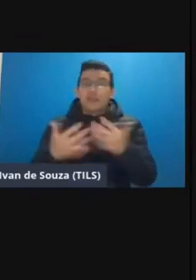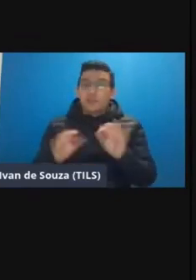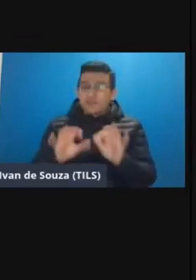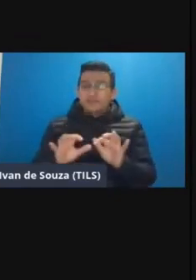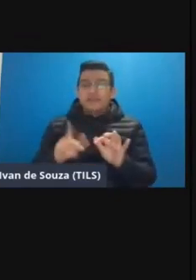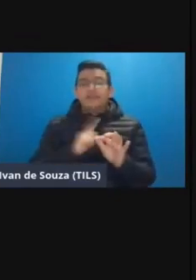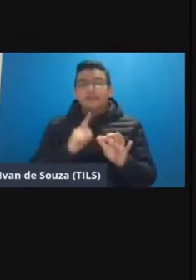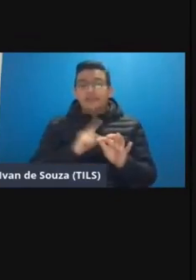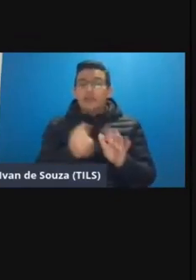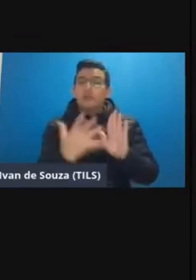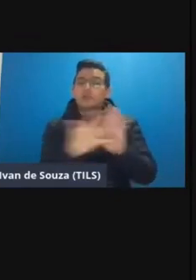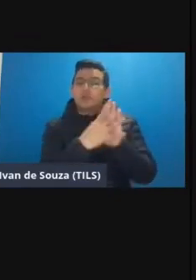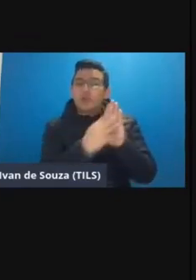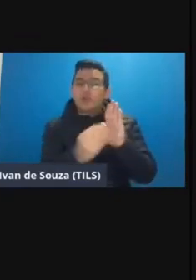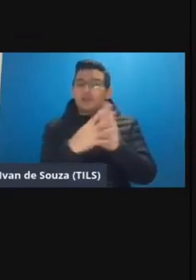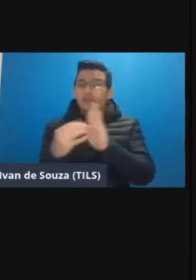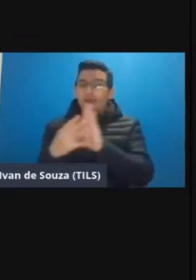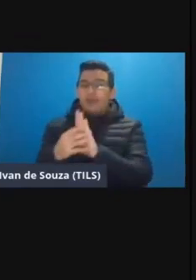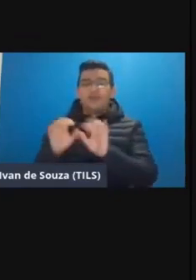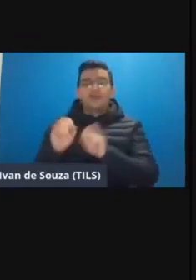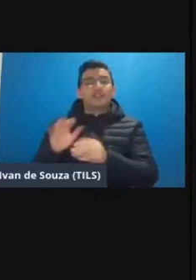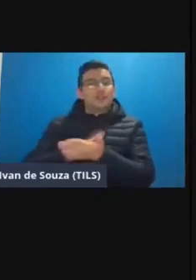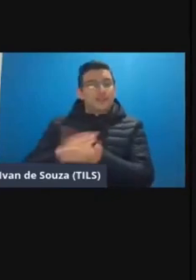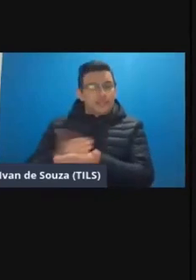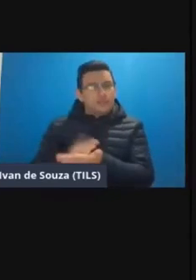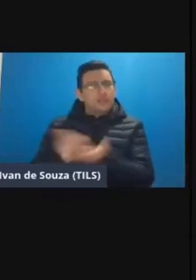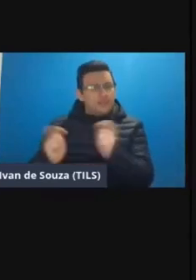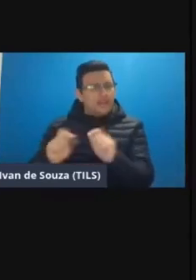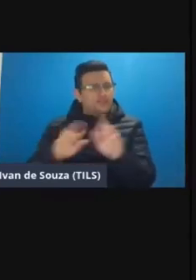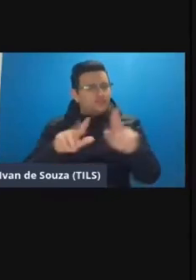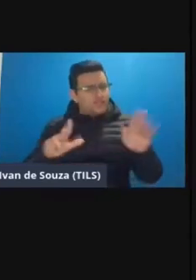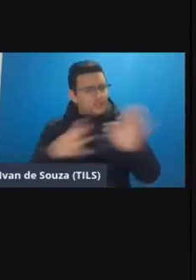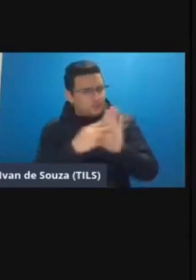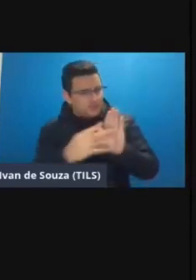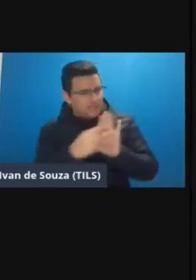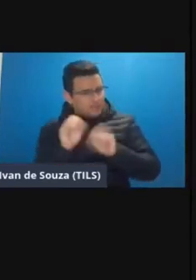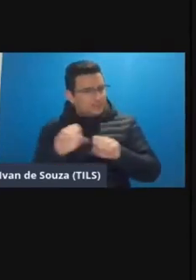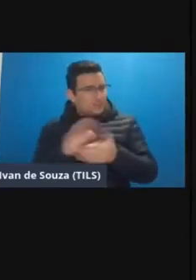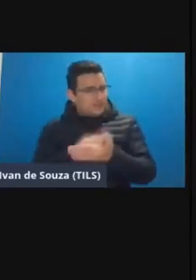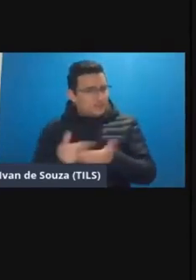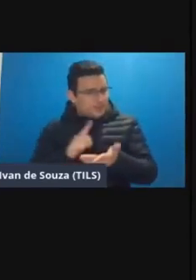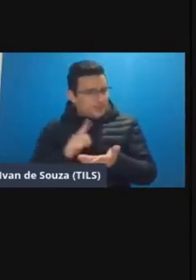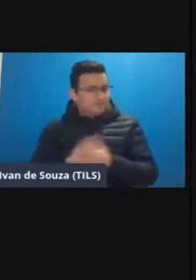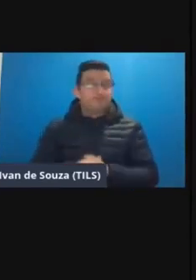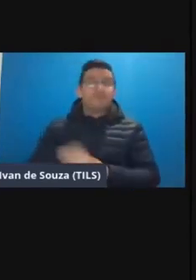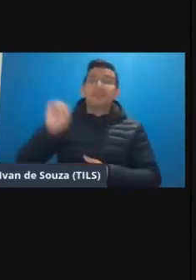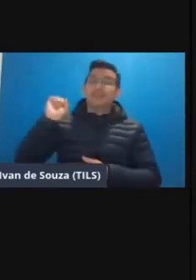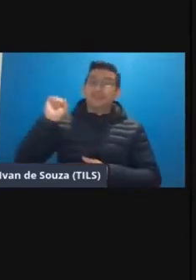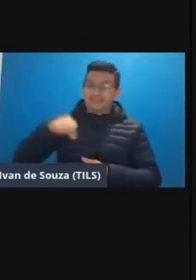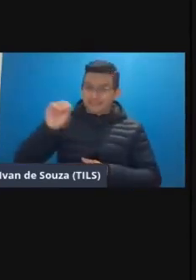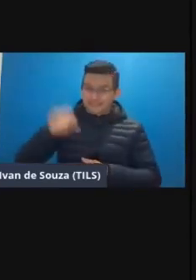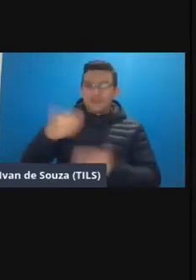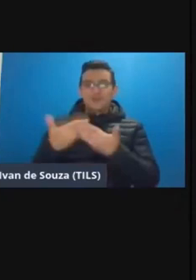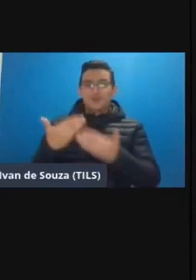tem modelos de ensino híbrido então a gente pode falar em diferentes modelos de ensino híbrido sim anos estudiosos